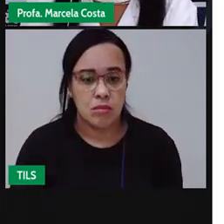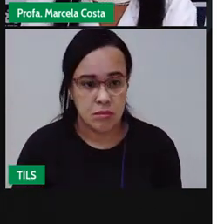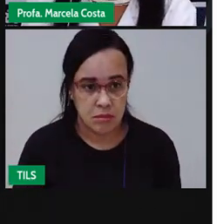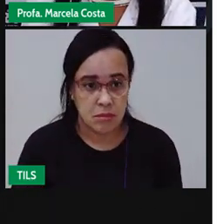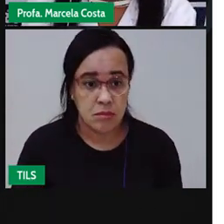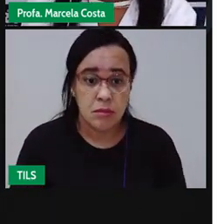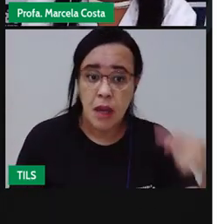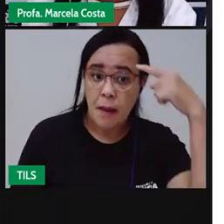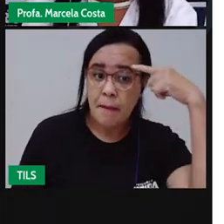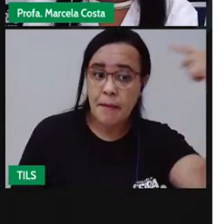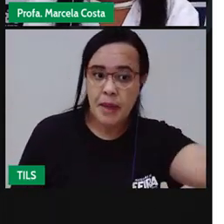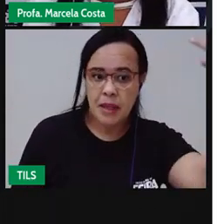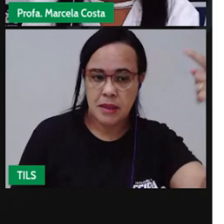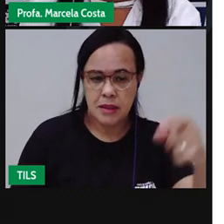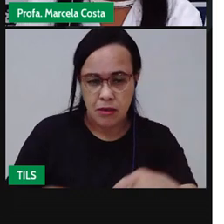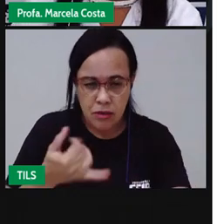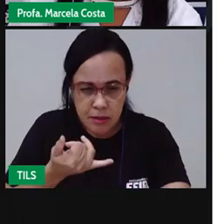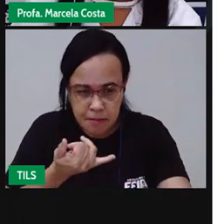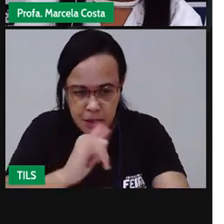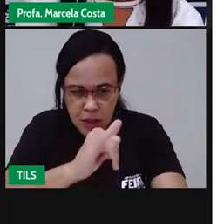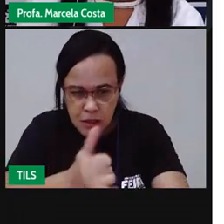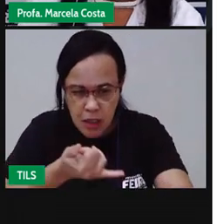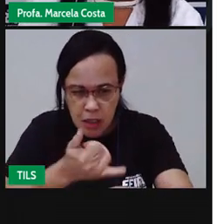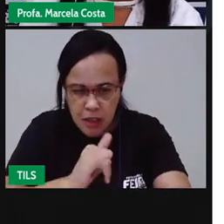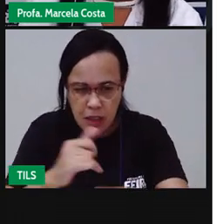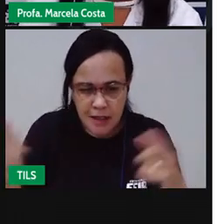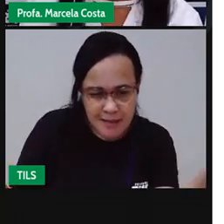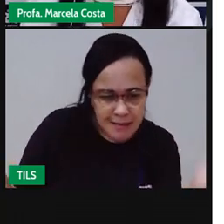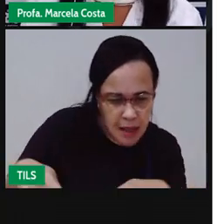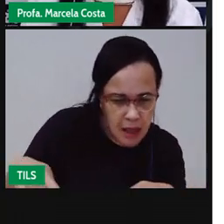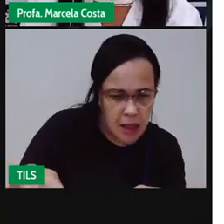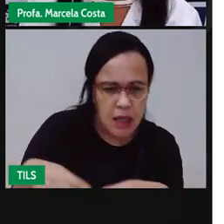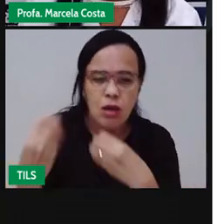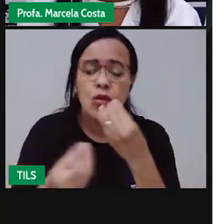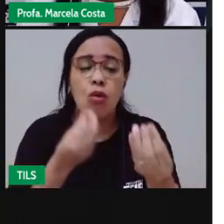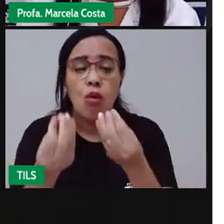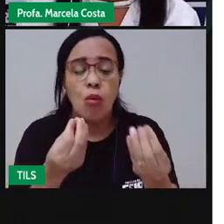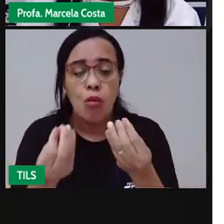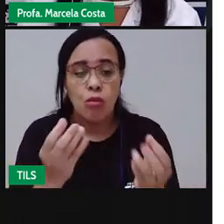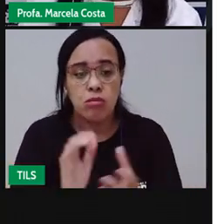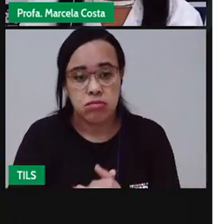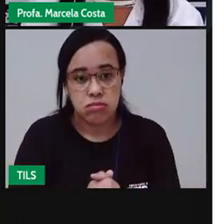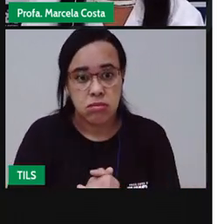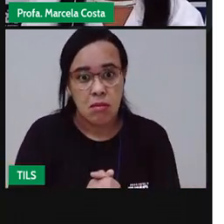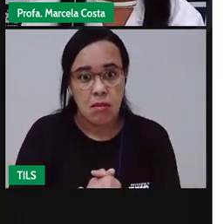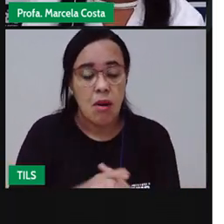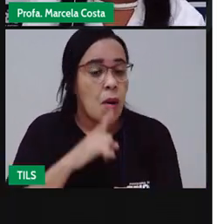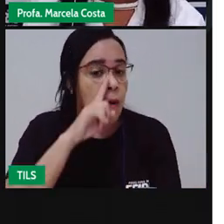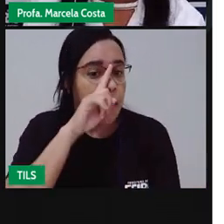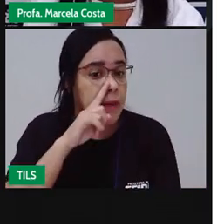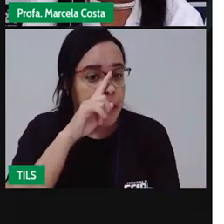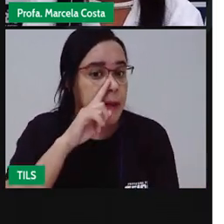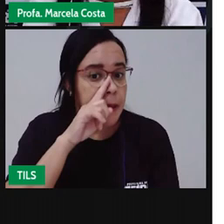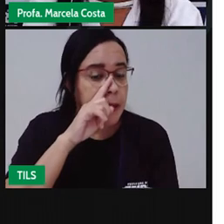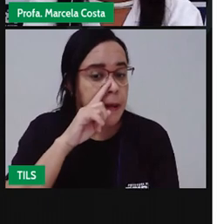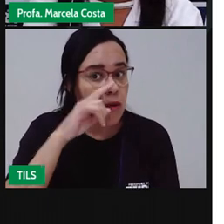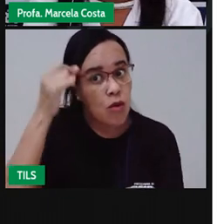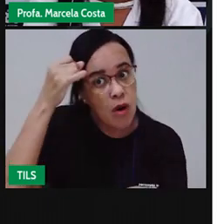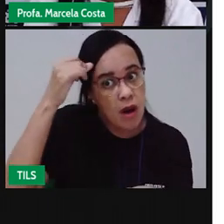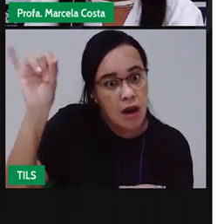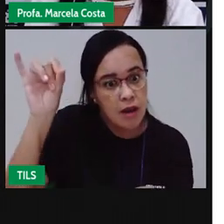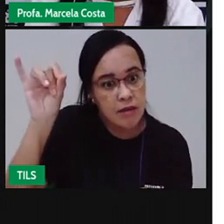Pense aí em uma estratégia para resolver, para eliminar o perigo de cada situação dessa que eu